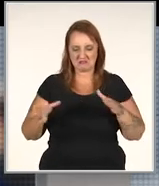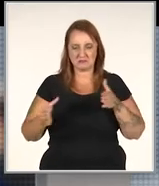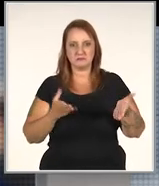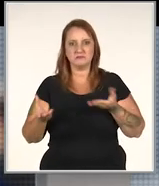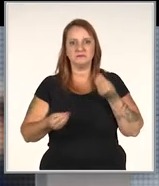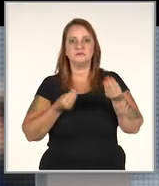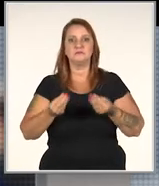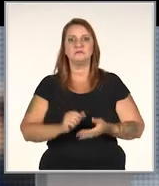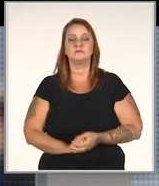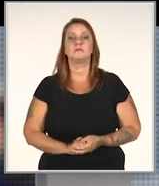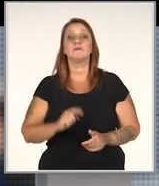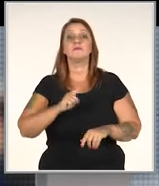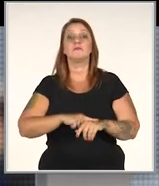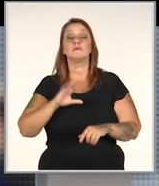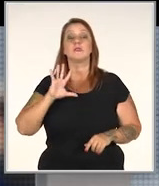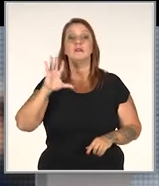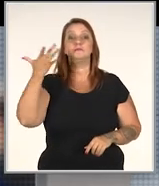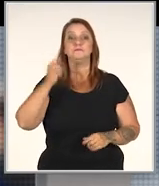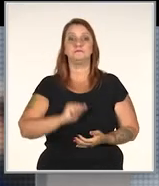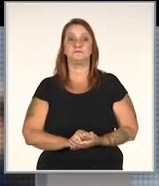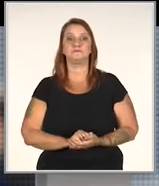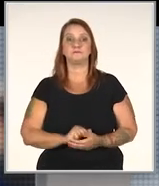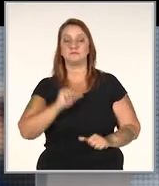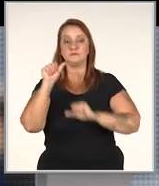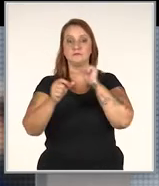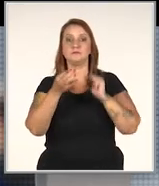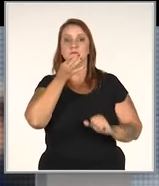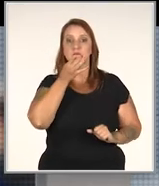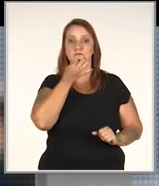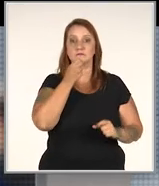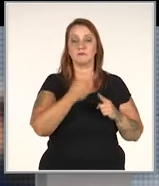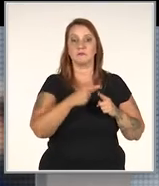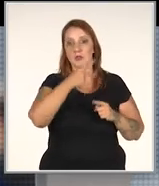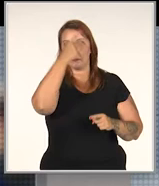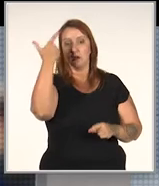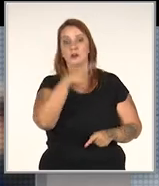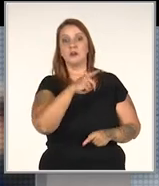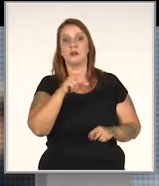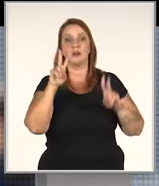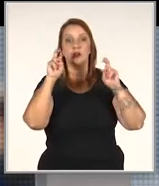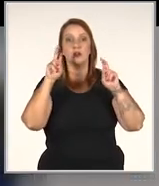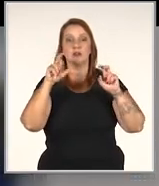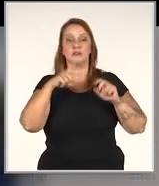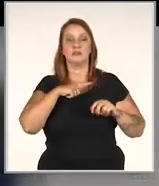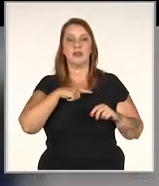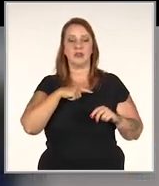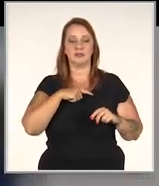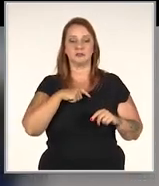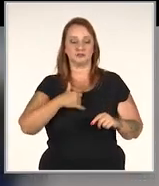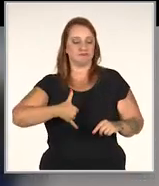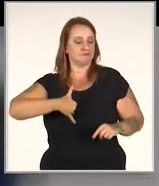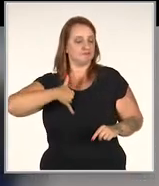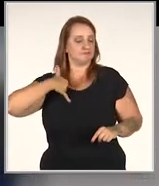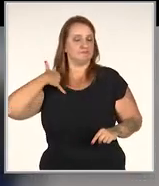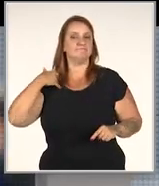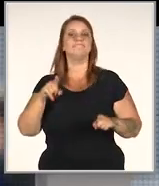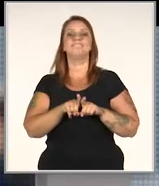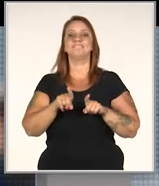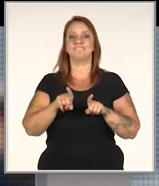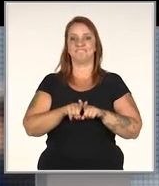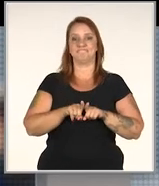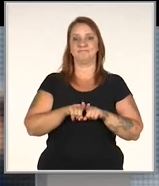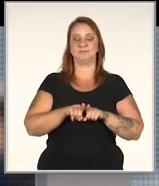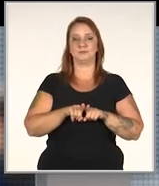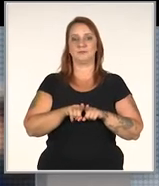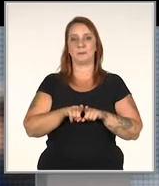isso. E aí? E a hora que ele decide, ele muda de opinião, porque outra pessoa comentou. E tem o vaidoso também, né?